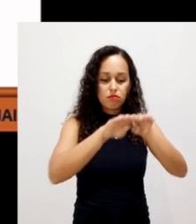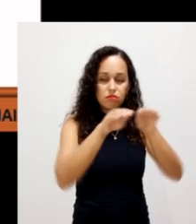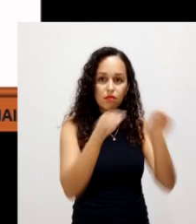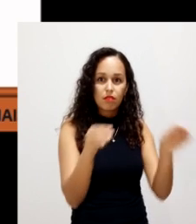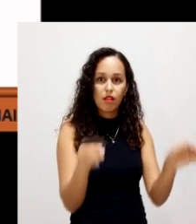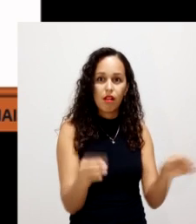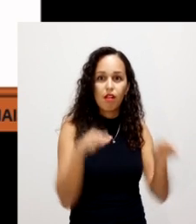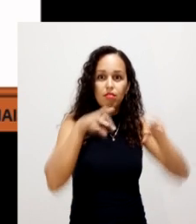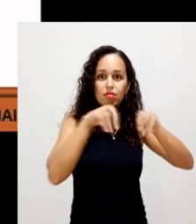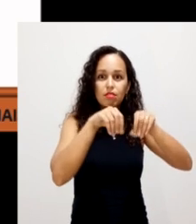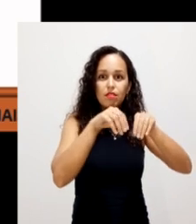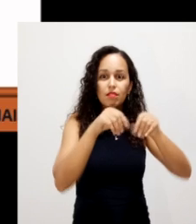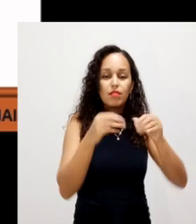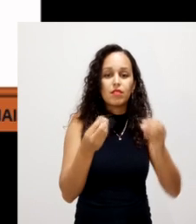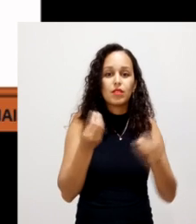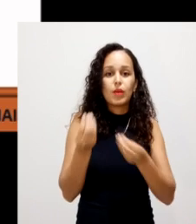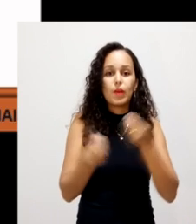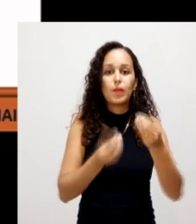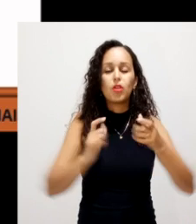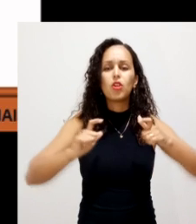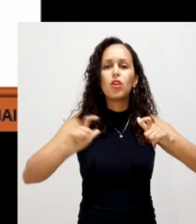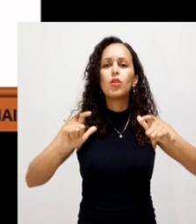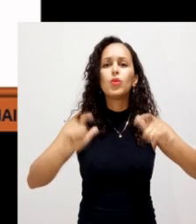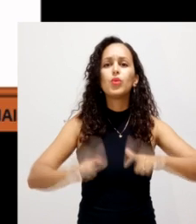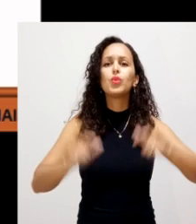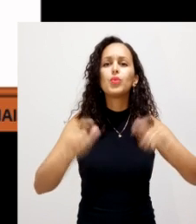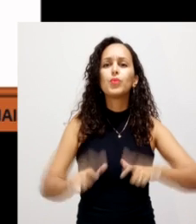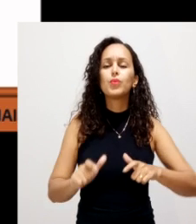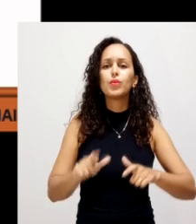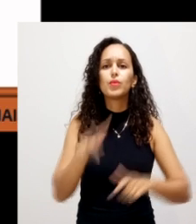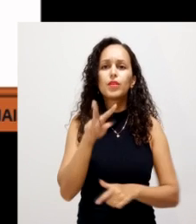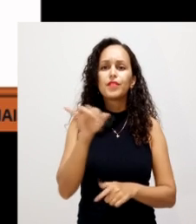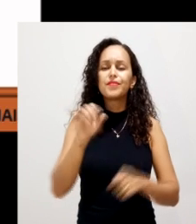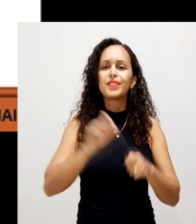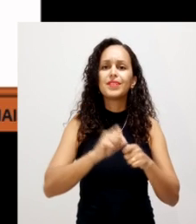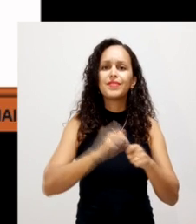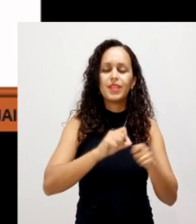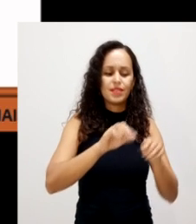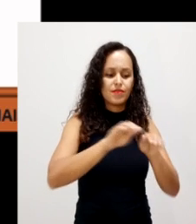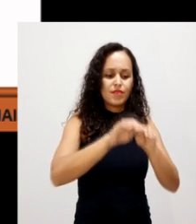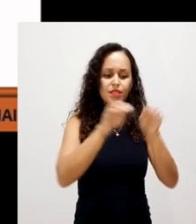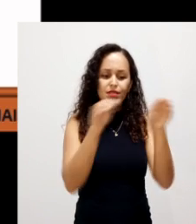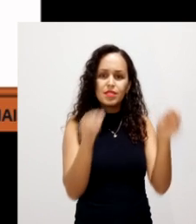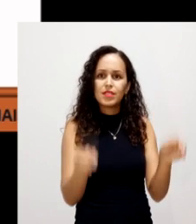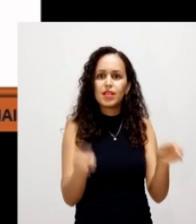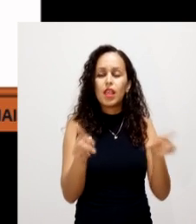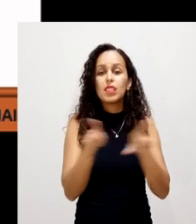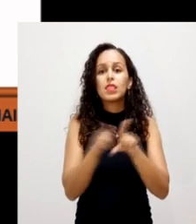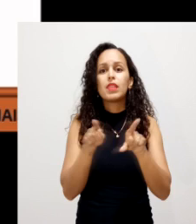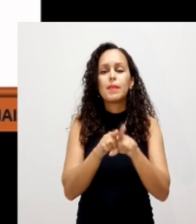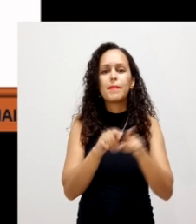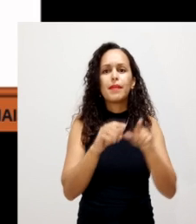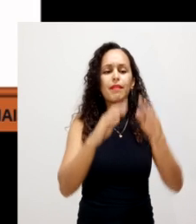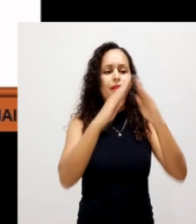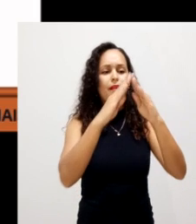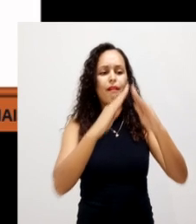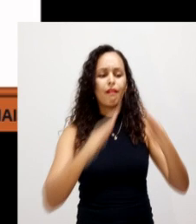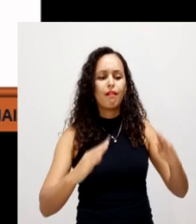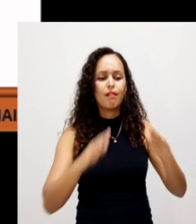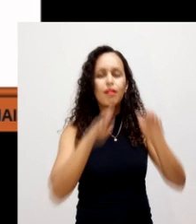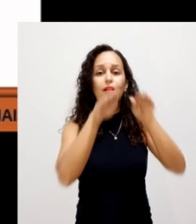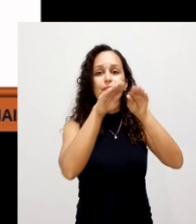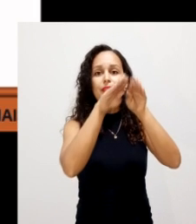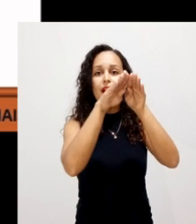das leiras de compostagem, a vai ter que saber qual é local que nós vamos instalar nessa leira, qual vai ser o formato dessa leira, as